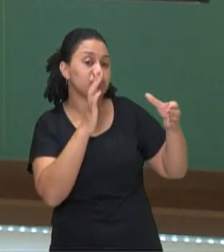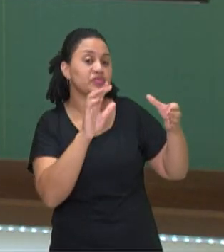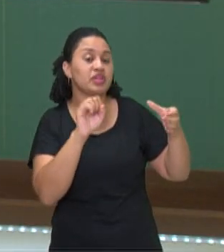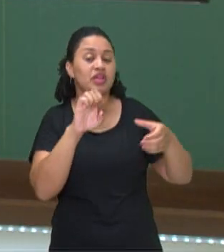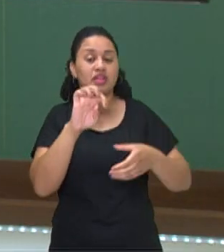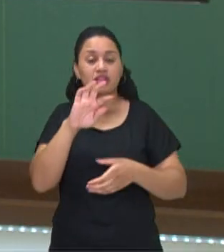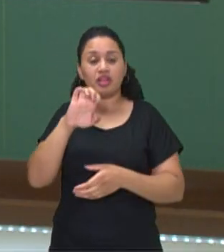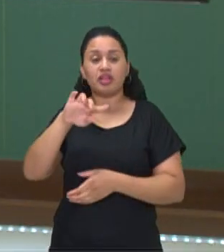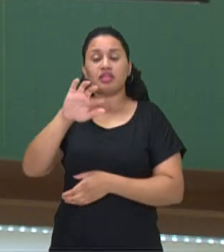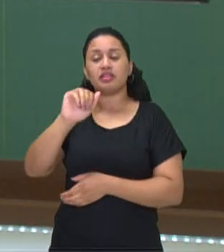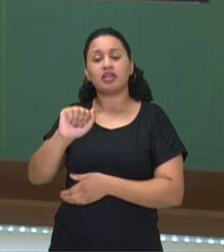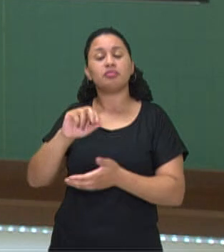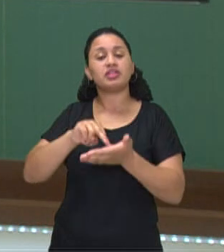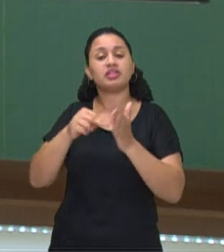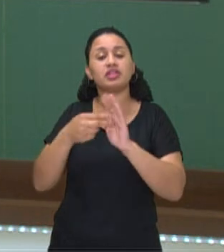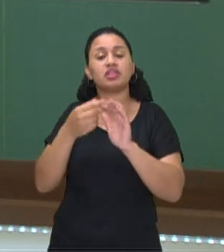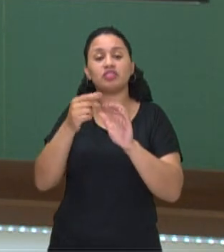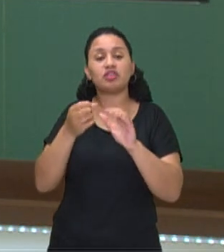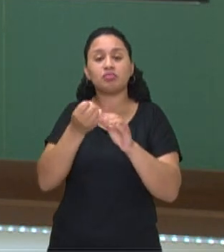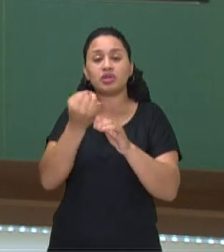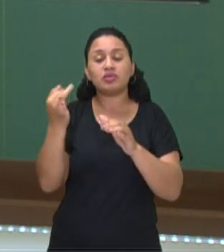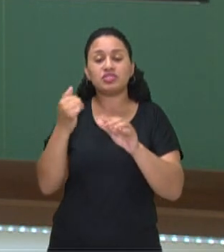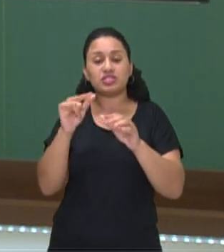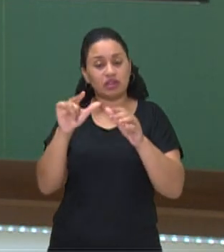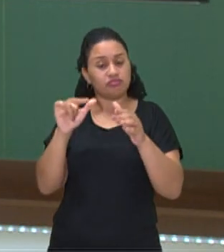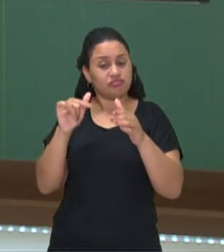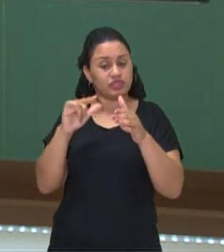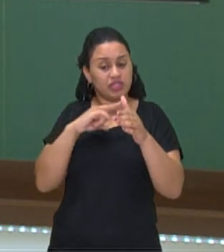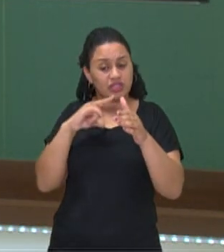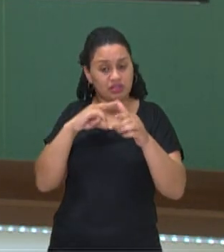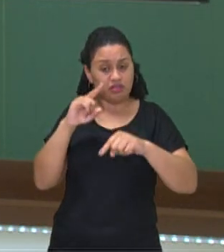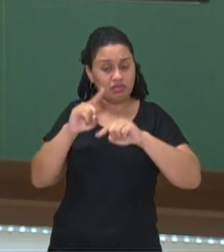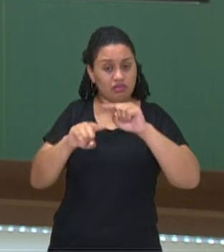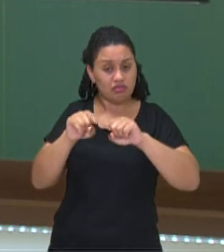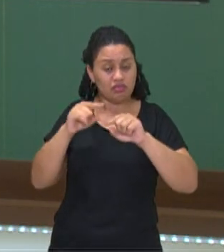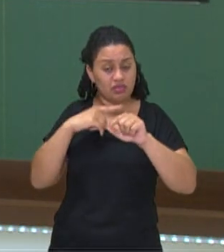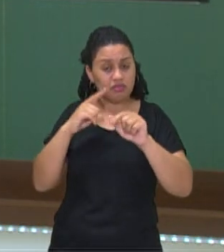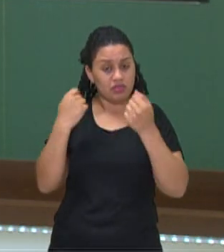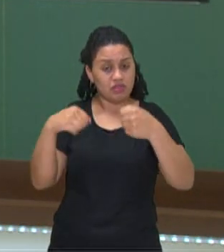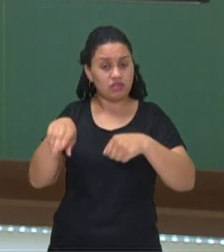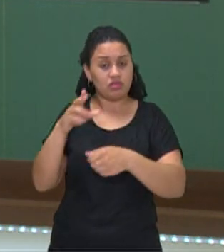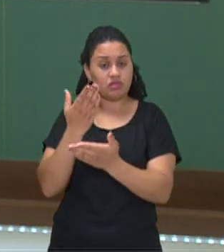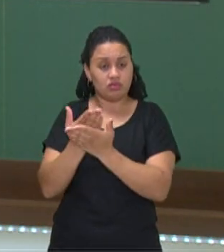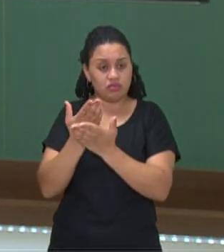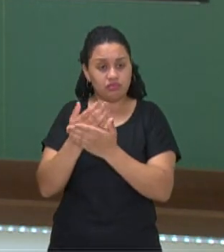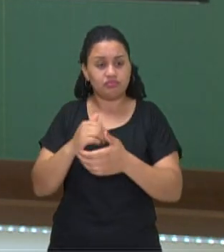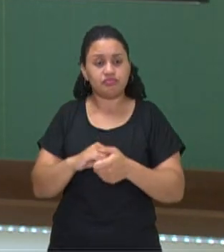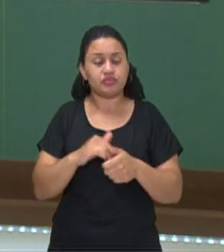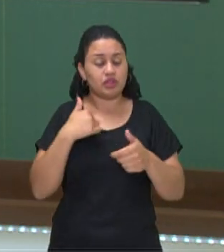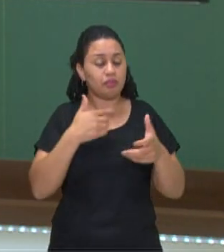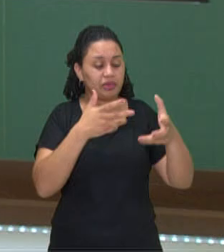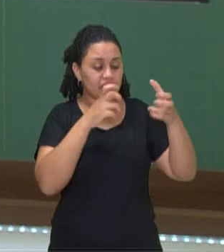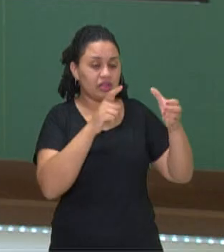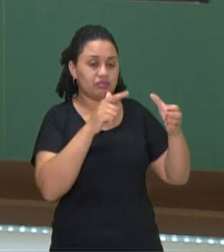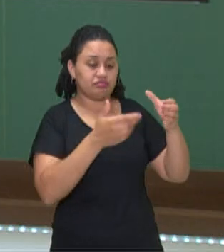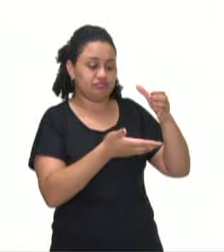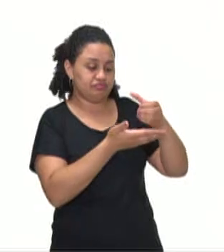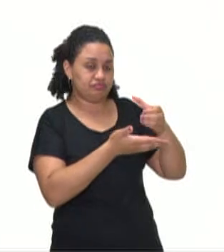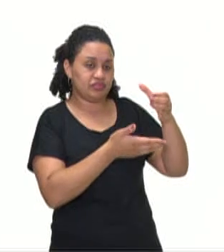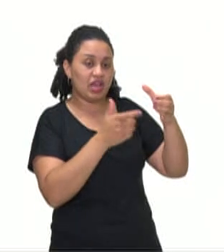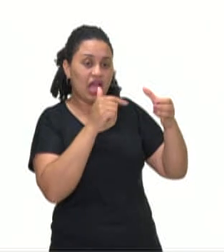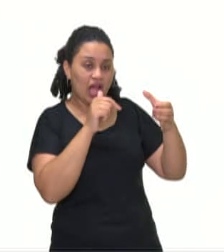o nome dado para especificar uma porção limitada da matéria que nós devemos estudar. Então, nesse caso aqui, olha a imagem da esquerda.